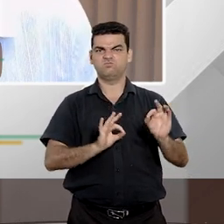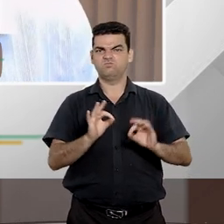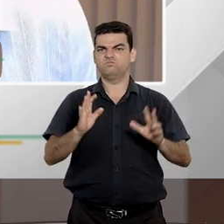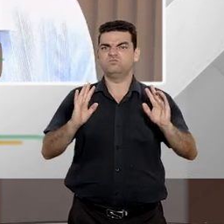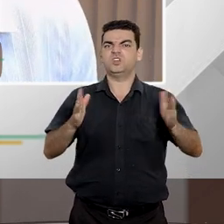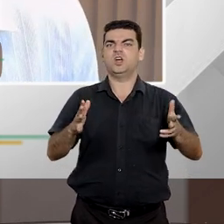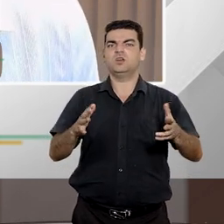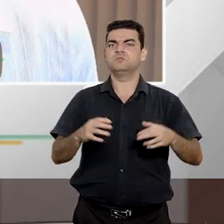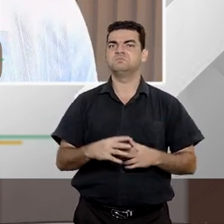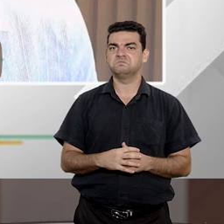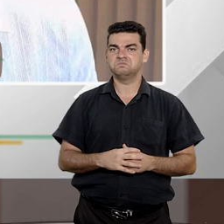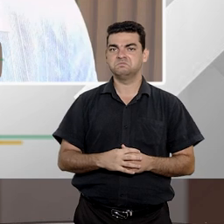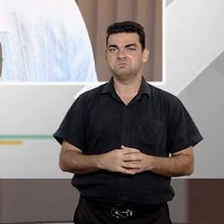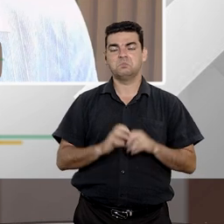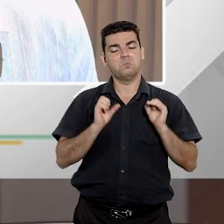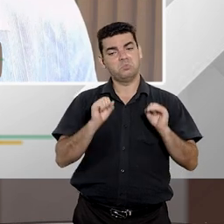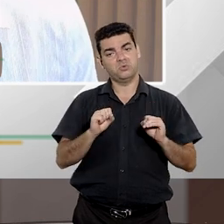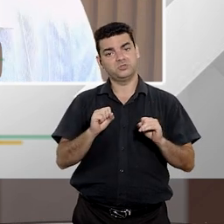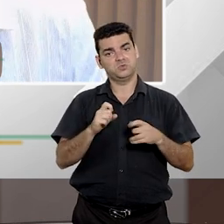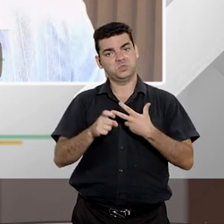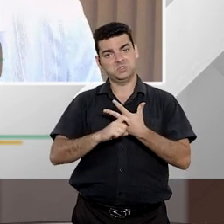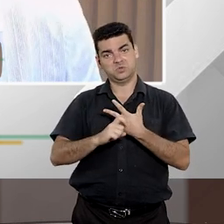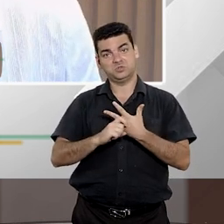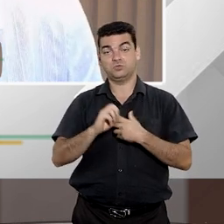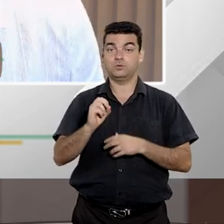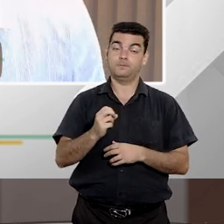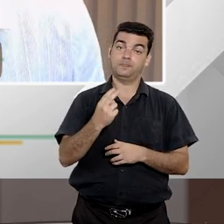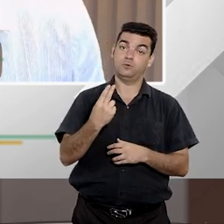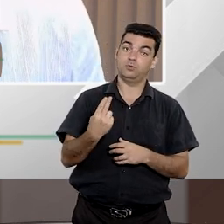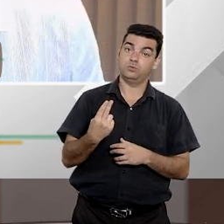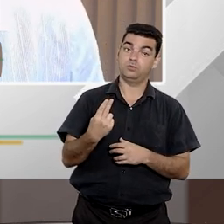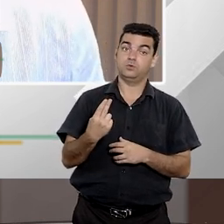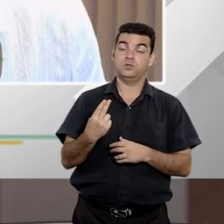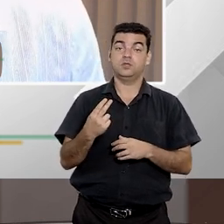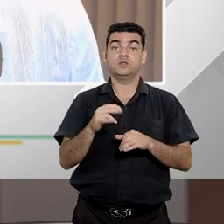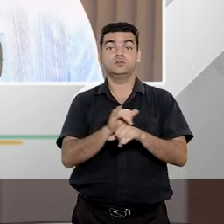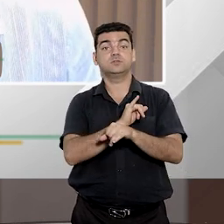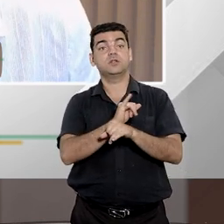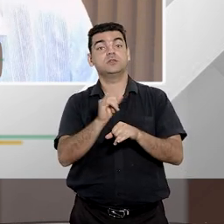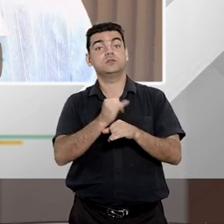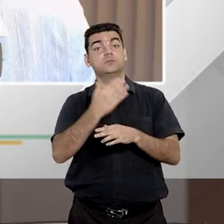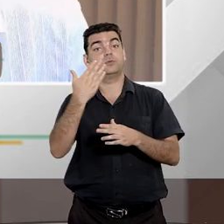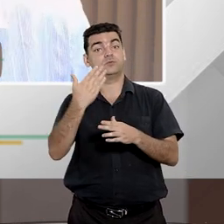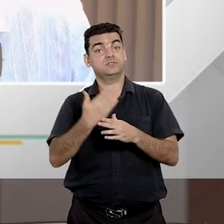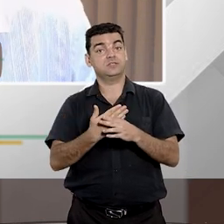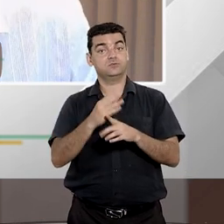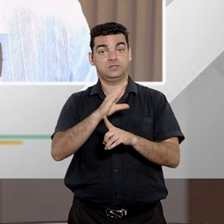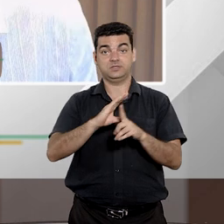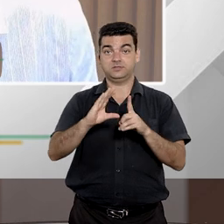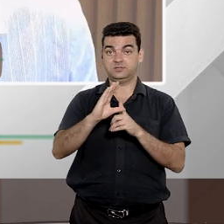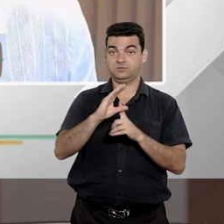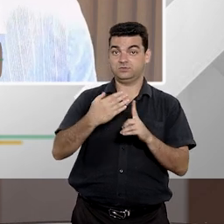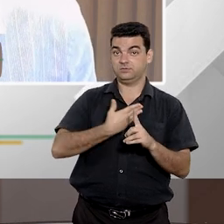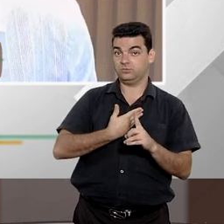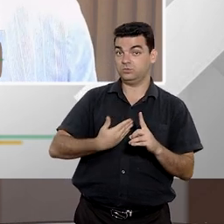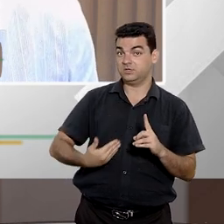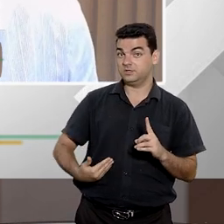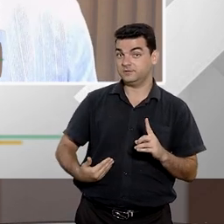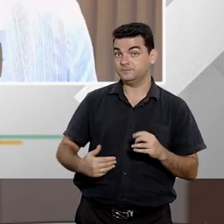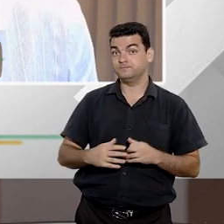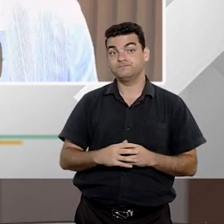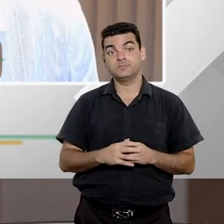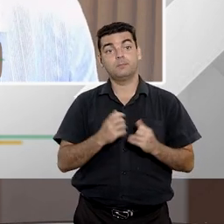através diretamente da ação do Poder Executivo, seja através do instrumento de um remédio jurídico-condicional como a ação civil pública,